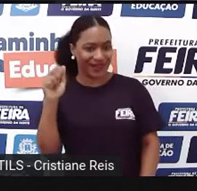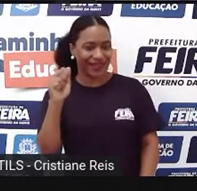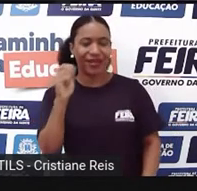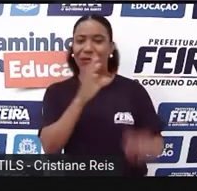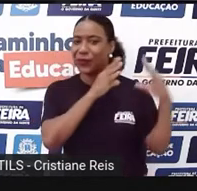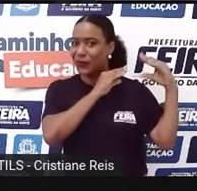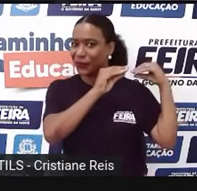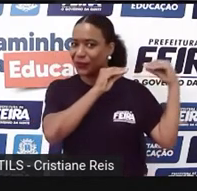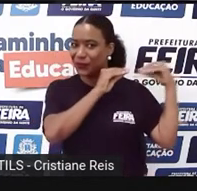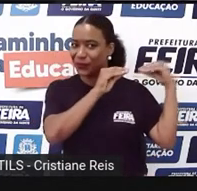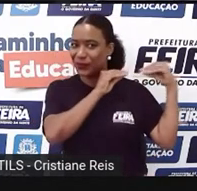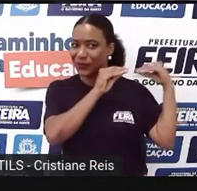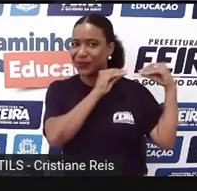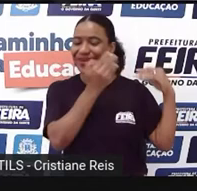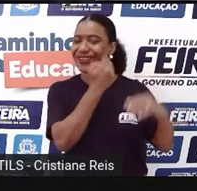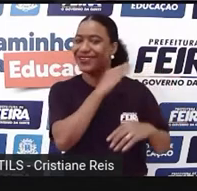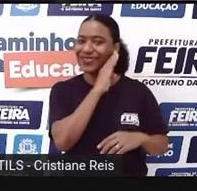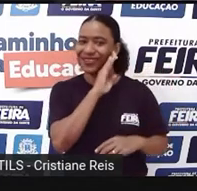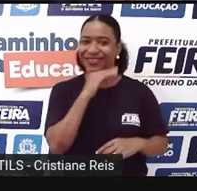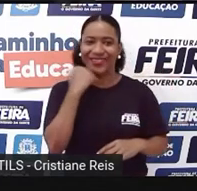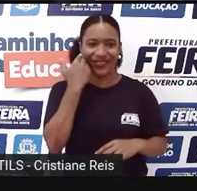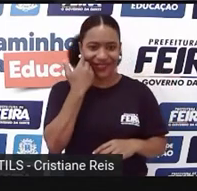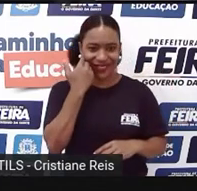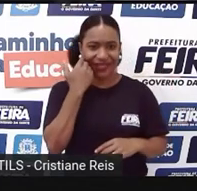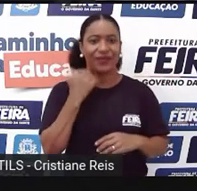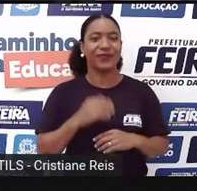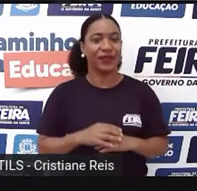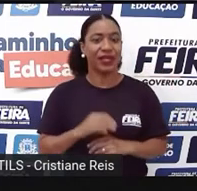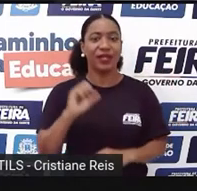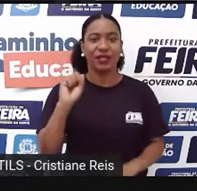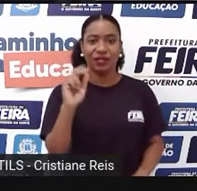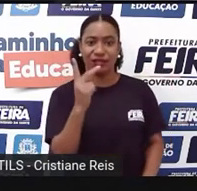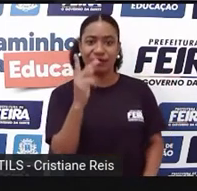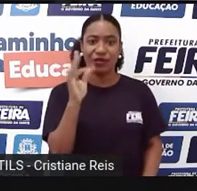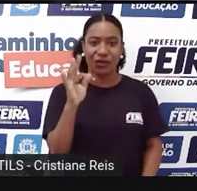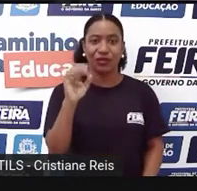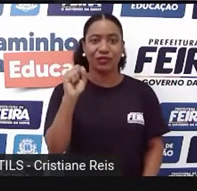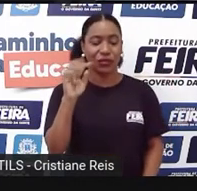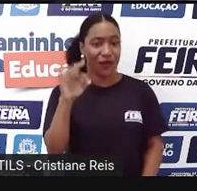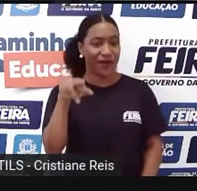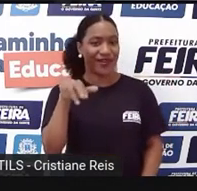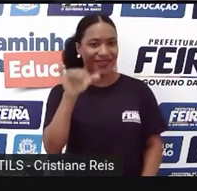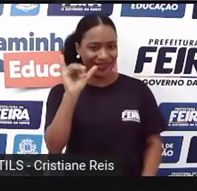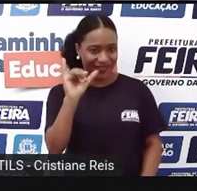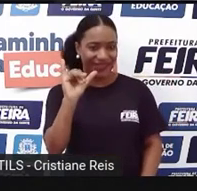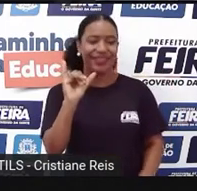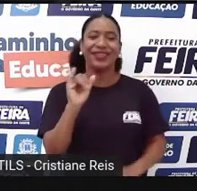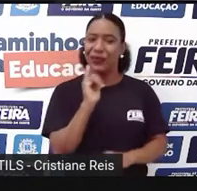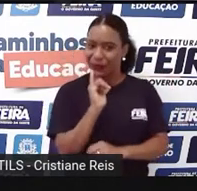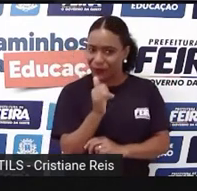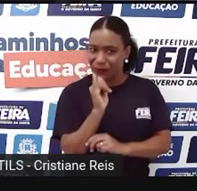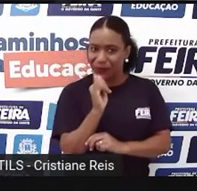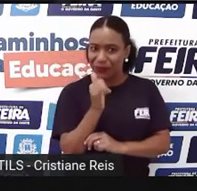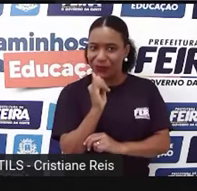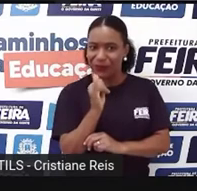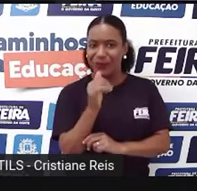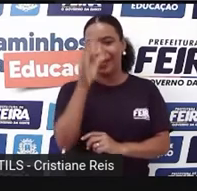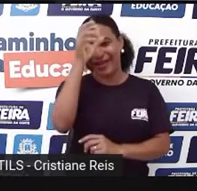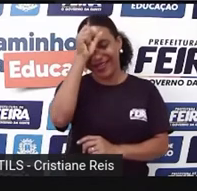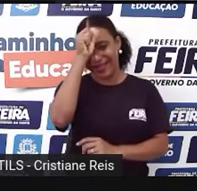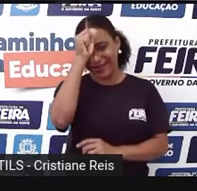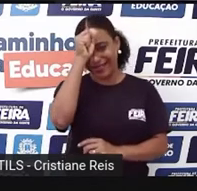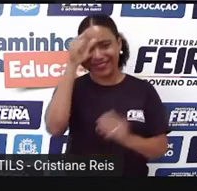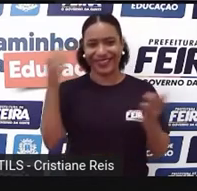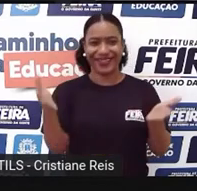contos. E é justamente sobre esse último gênero, short story, que nós vamos falar um pouco